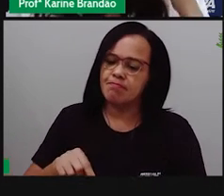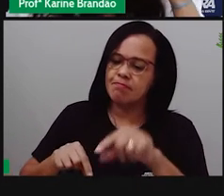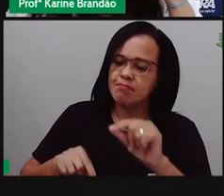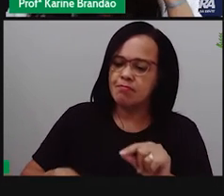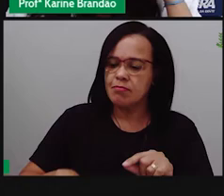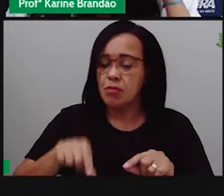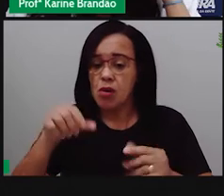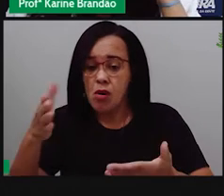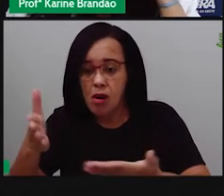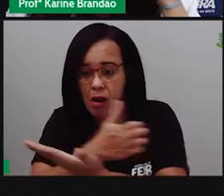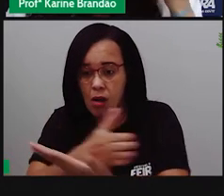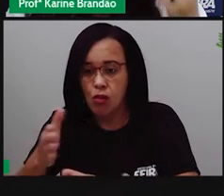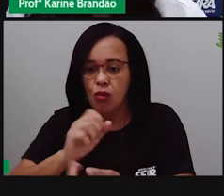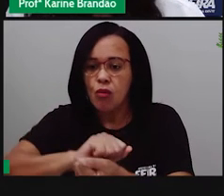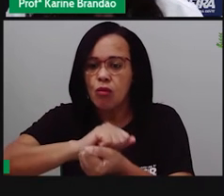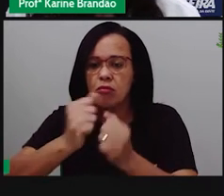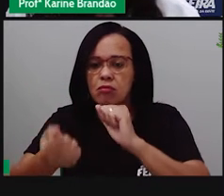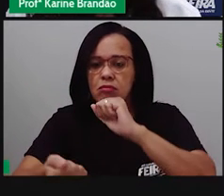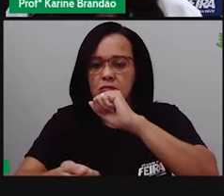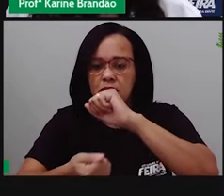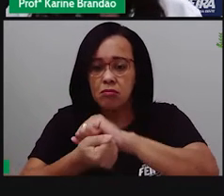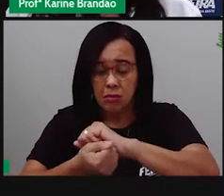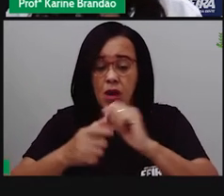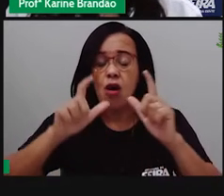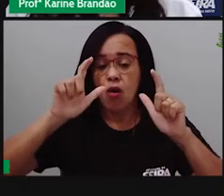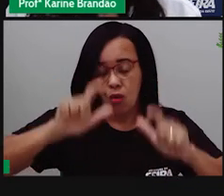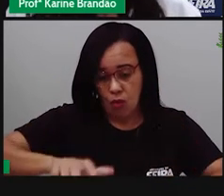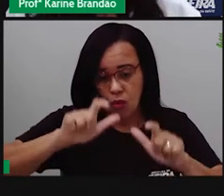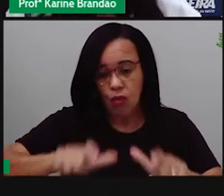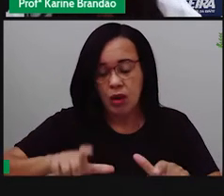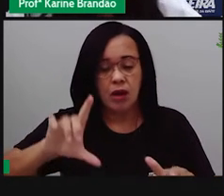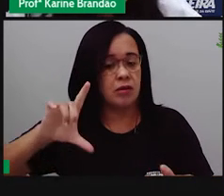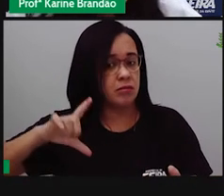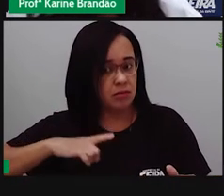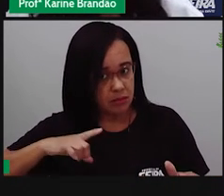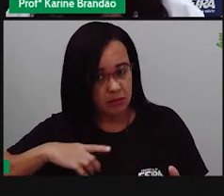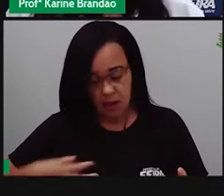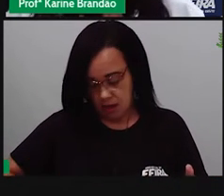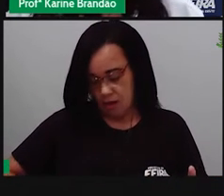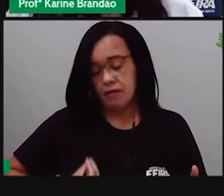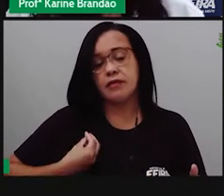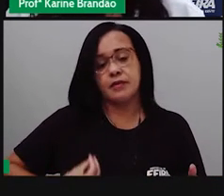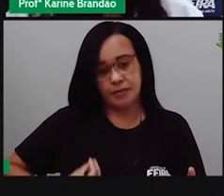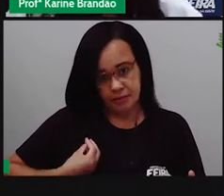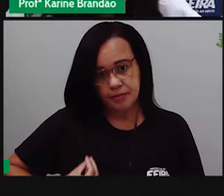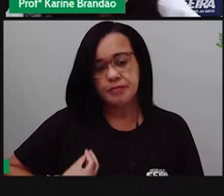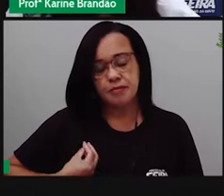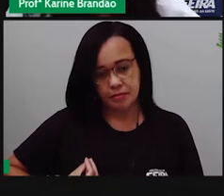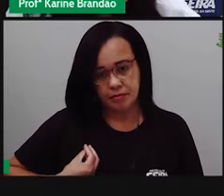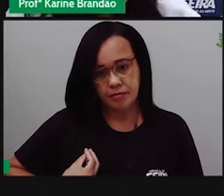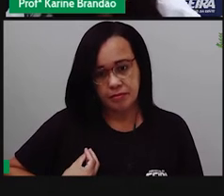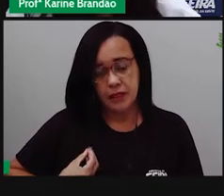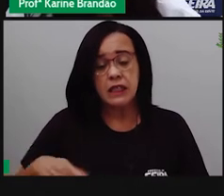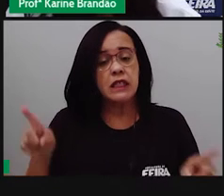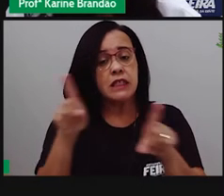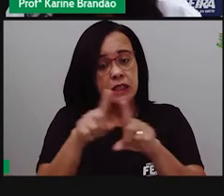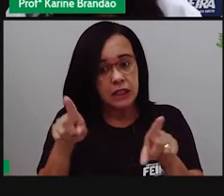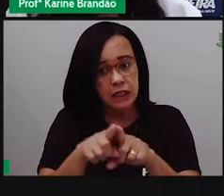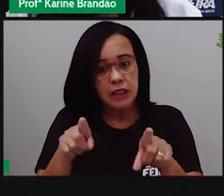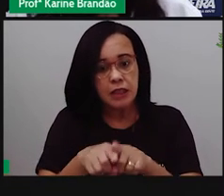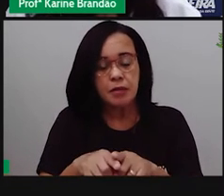E os mais adaptados a esse ambiente, o que acontece? Eles vão sobreviver e conseguir se reproduzir.